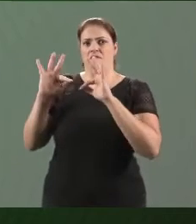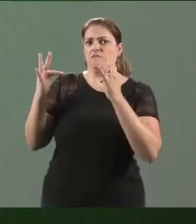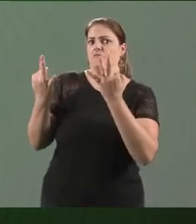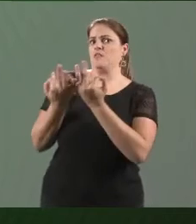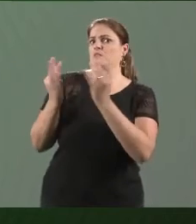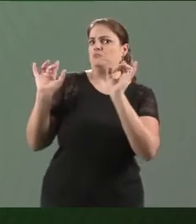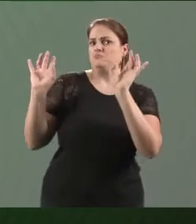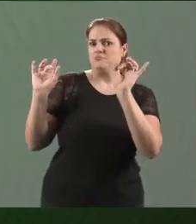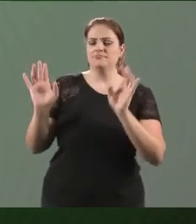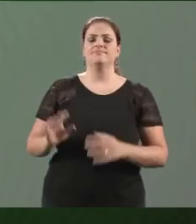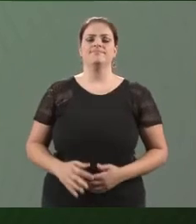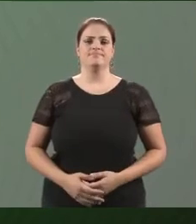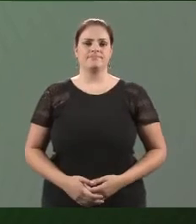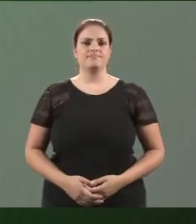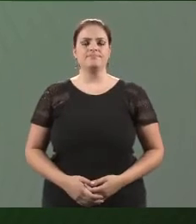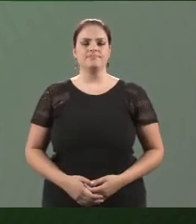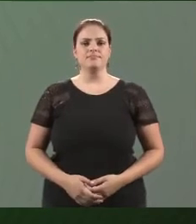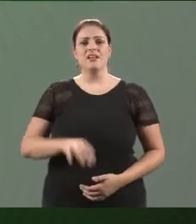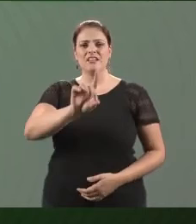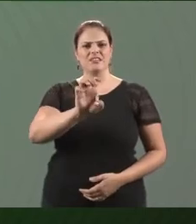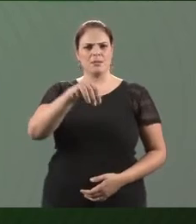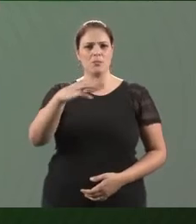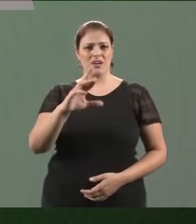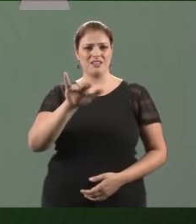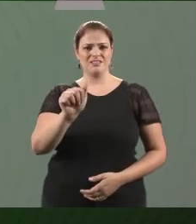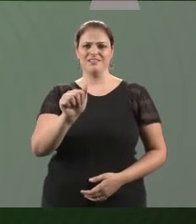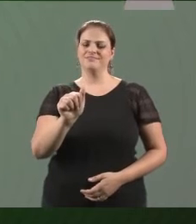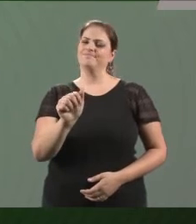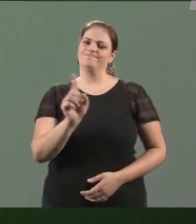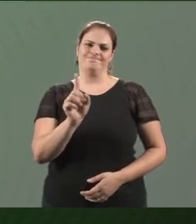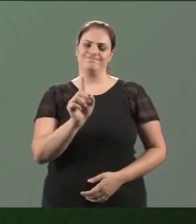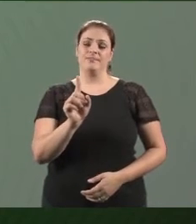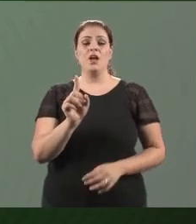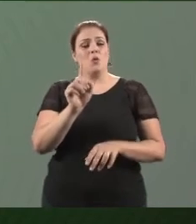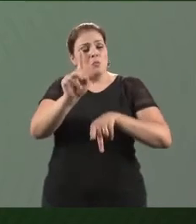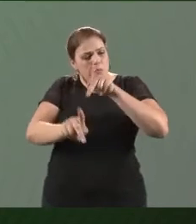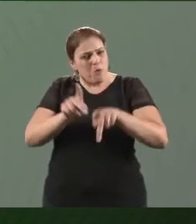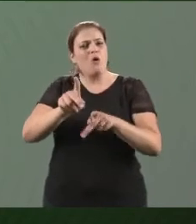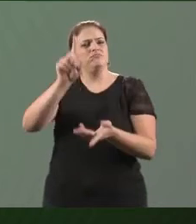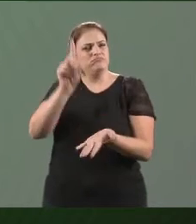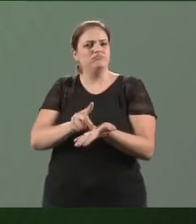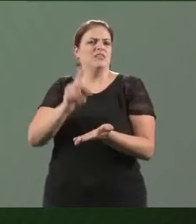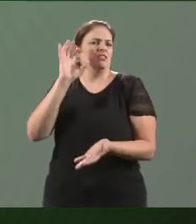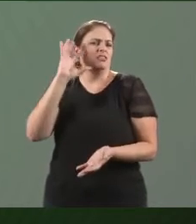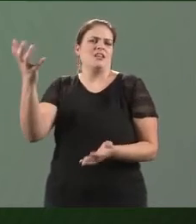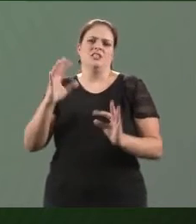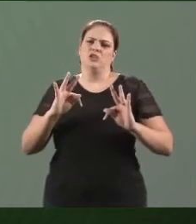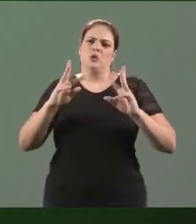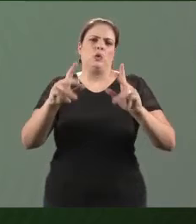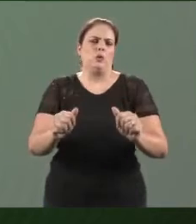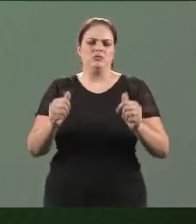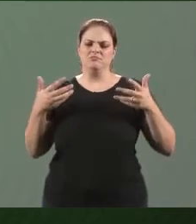riqueza, etc. Na democracia, todo o povo toma as decisões básicas e mais importantes com